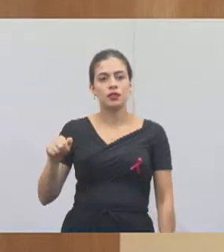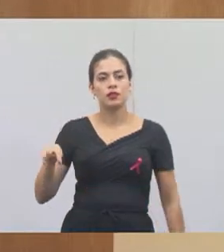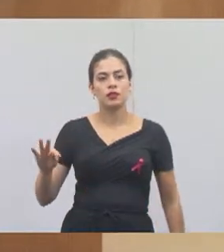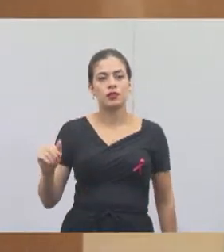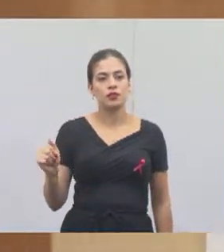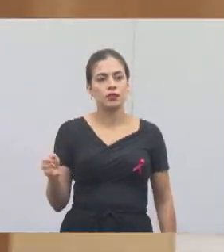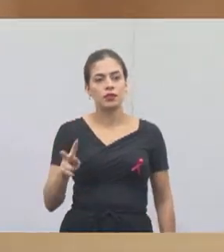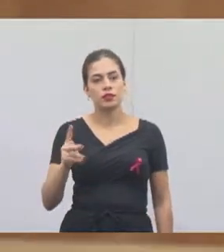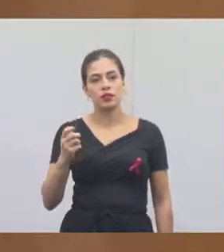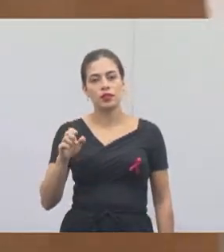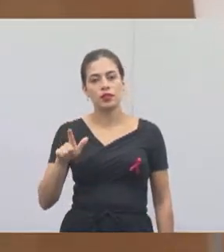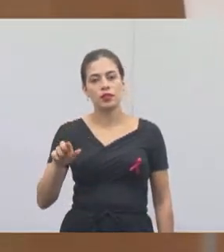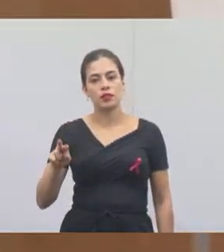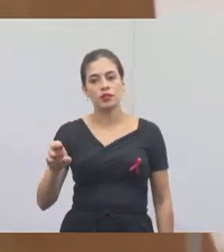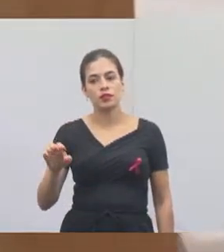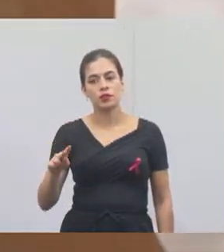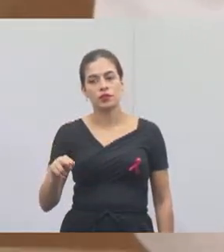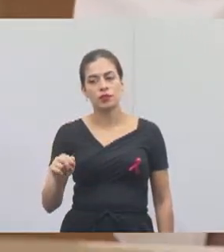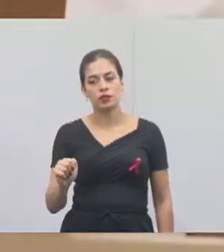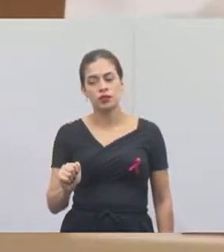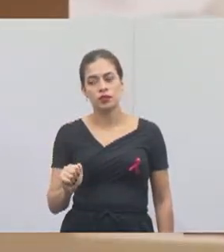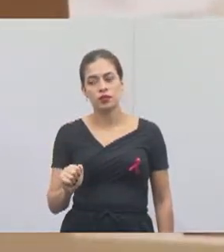que a técnica,